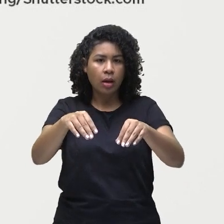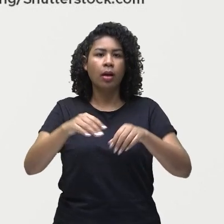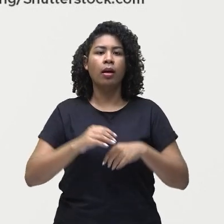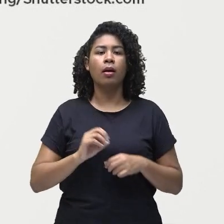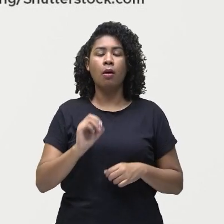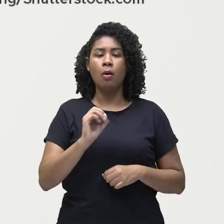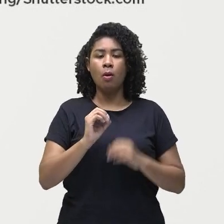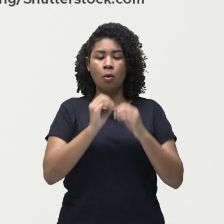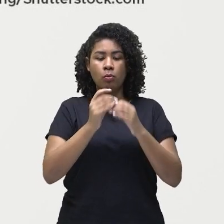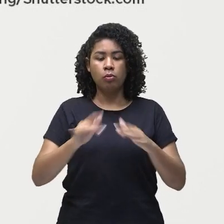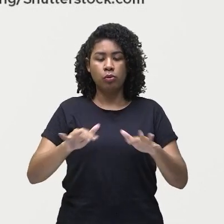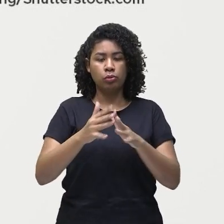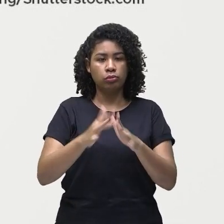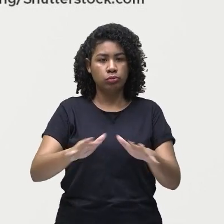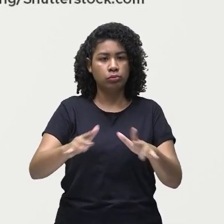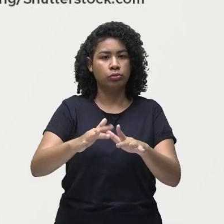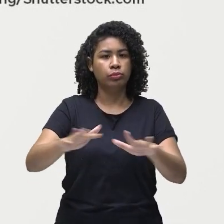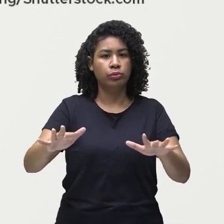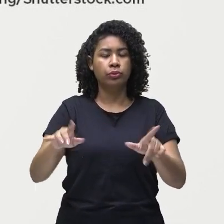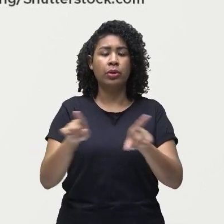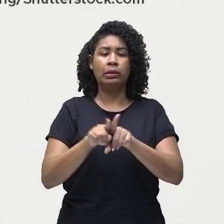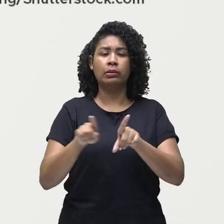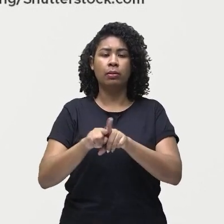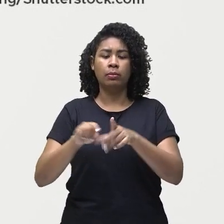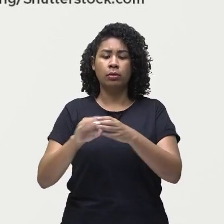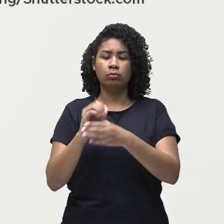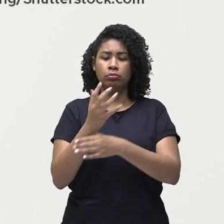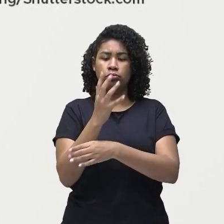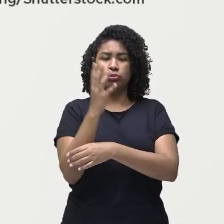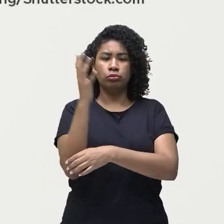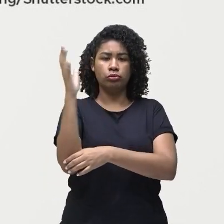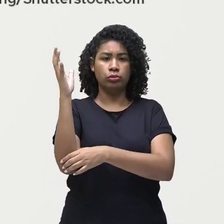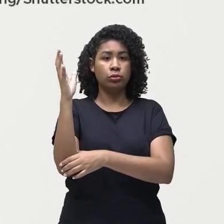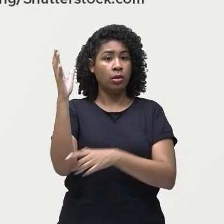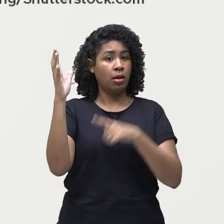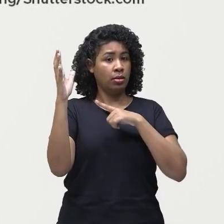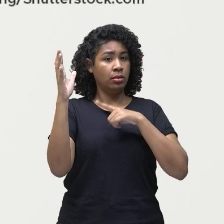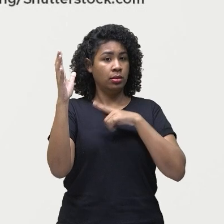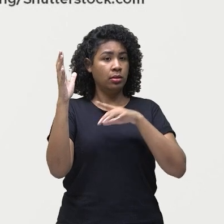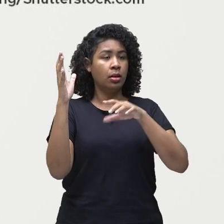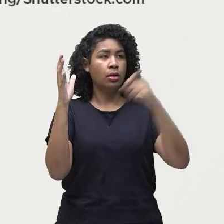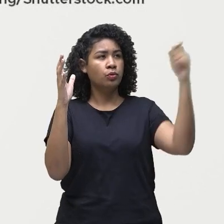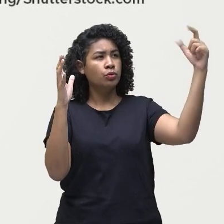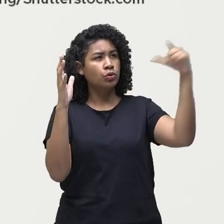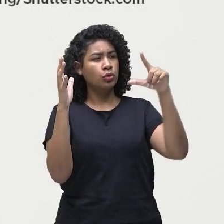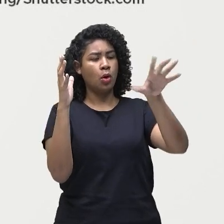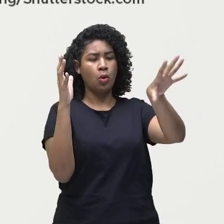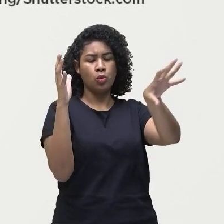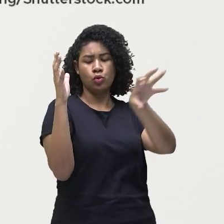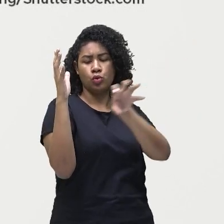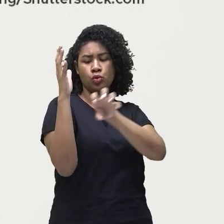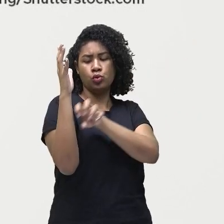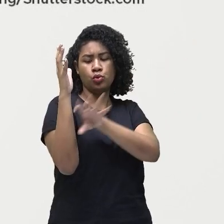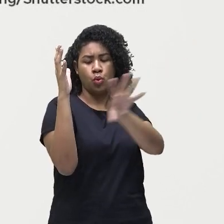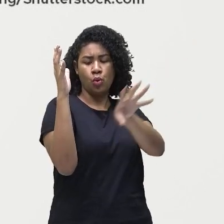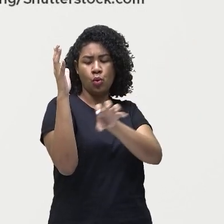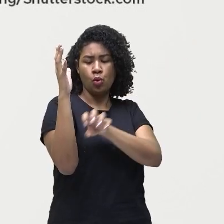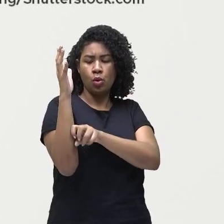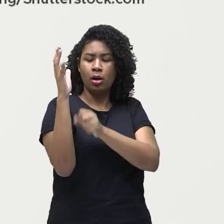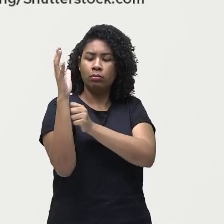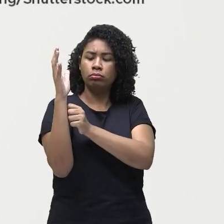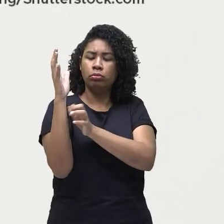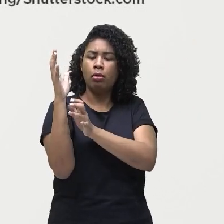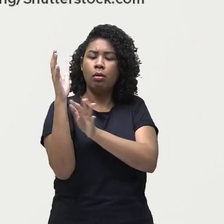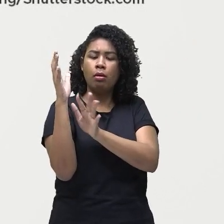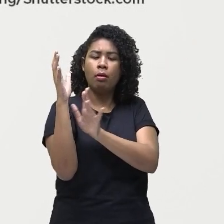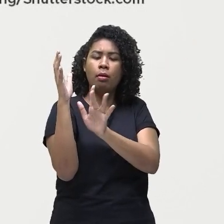solar e liberam parte dela como calor. Os gases de efeito estufa